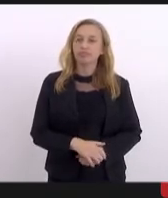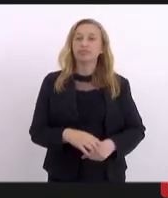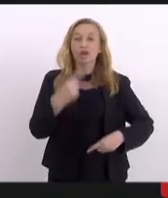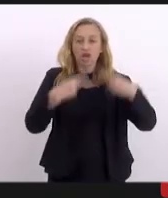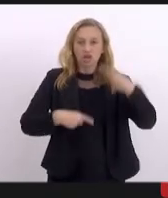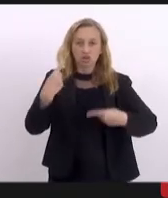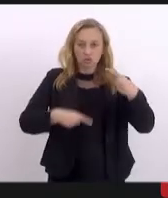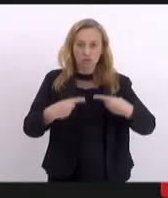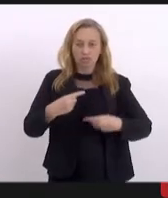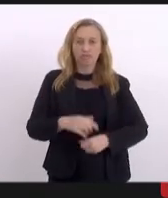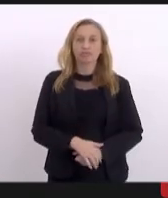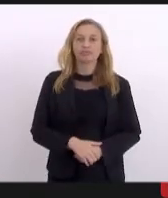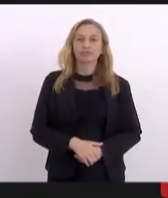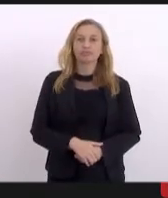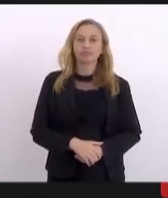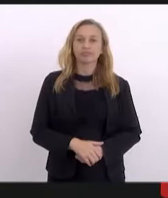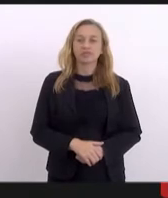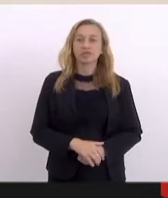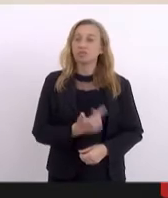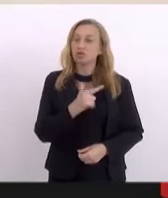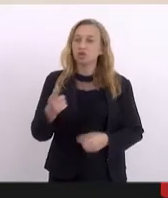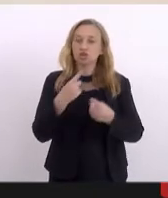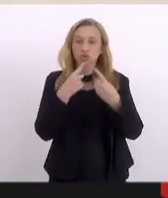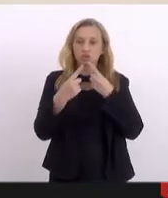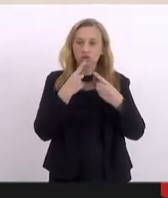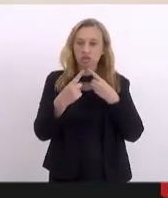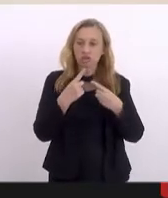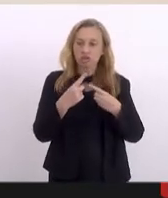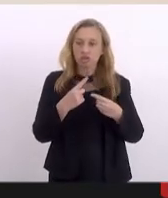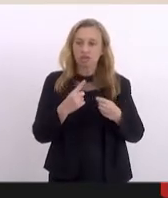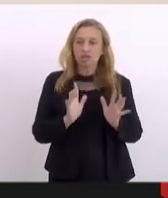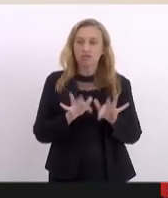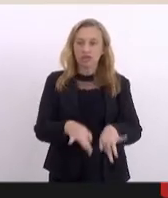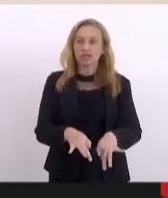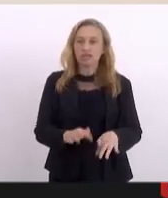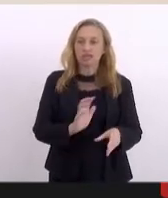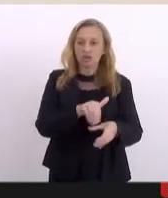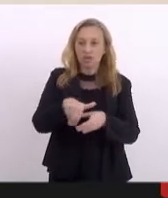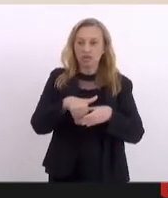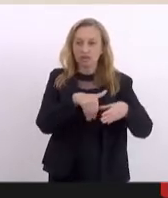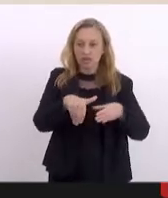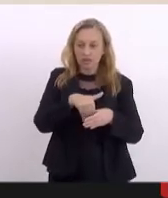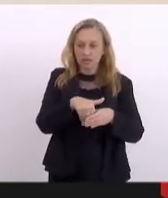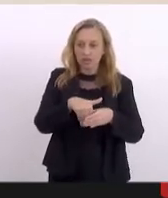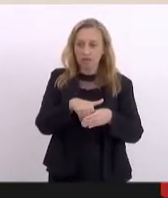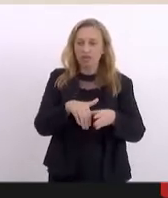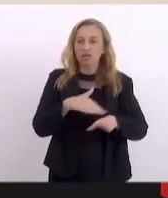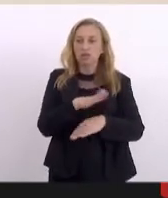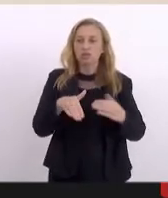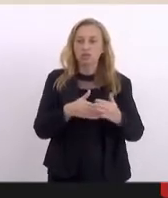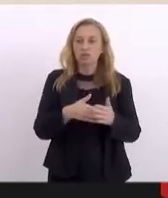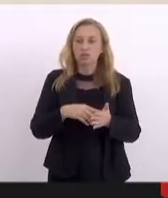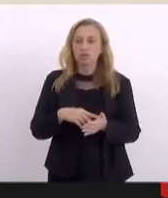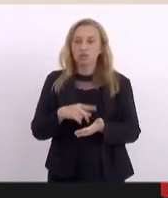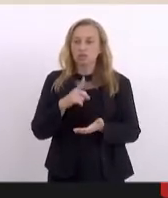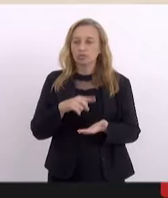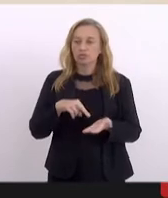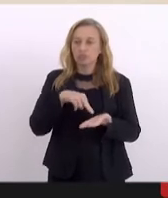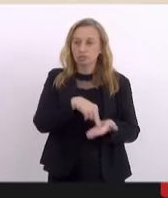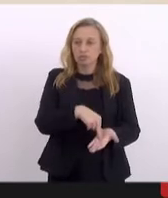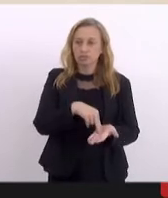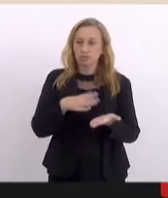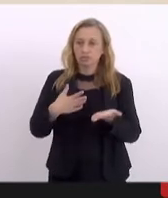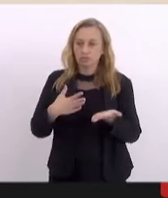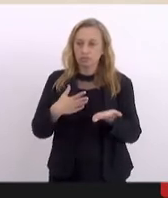Em discussão, não havendo o que querer discutir, encerrada a discussão e votação, senhores e senhoras que aprovam, permaneçam como estão.